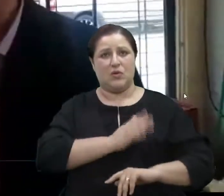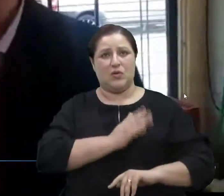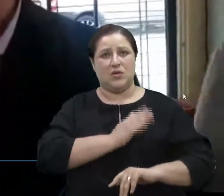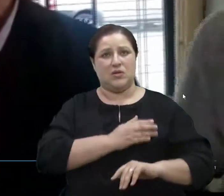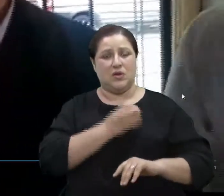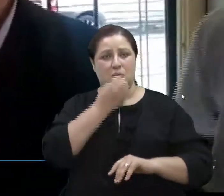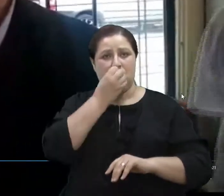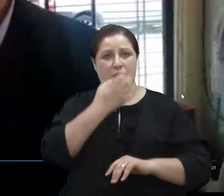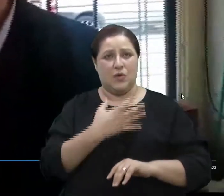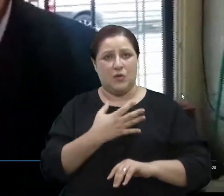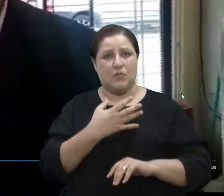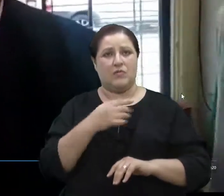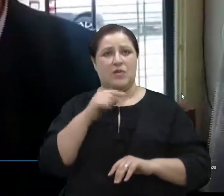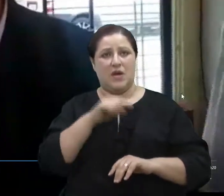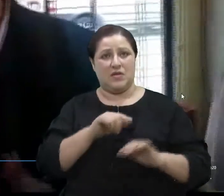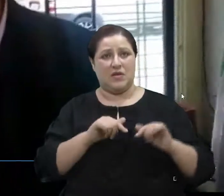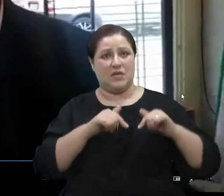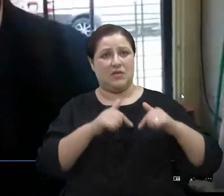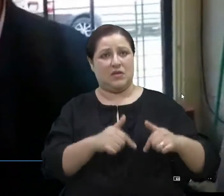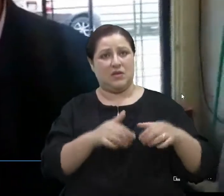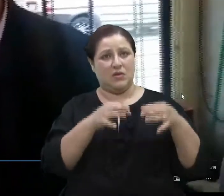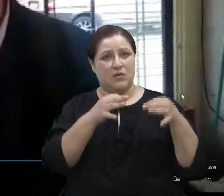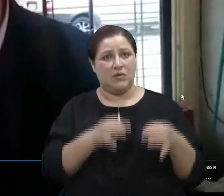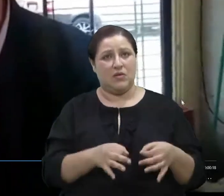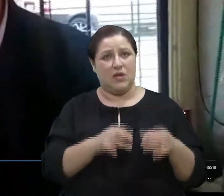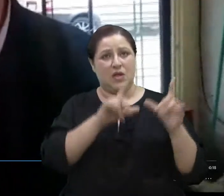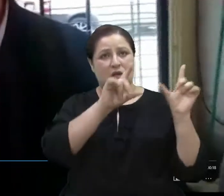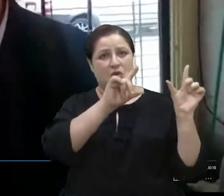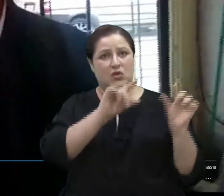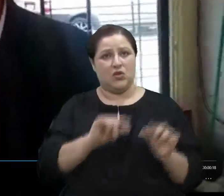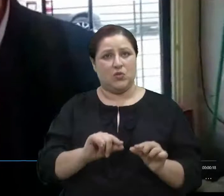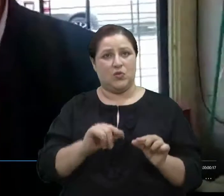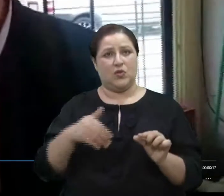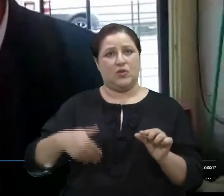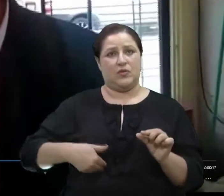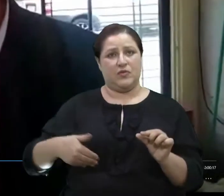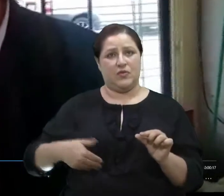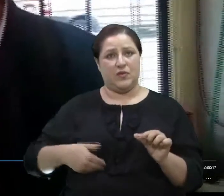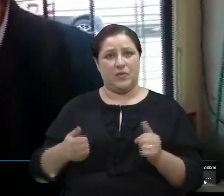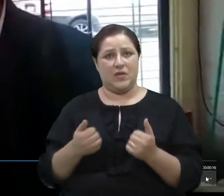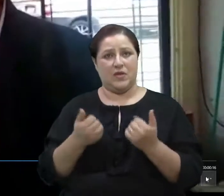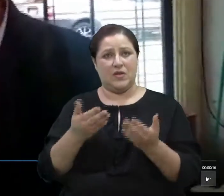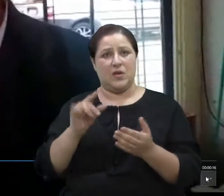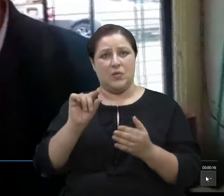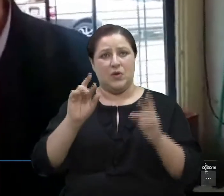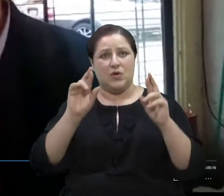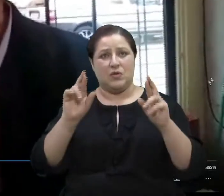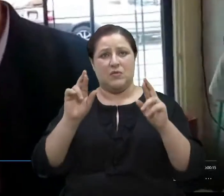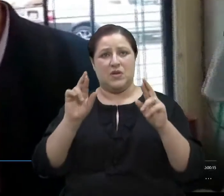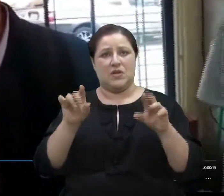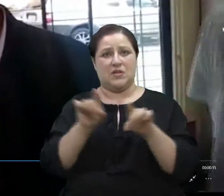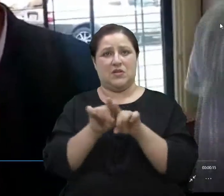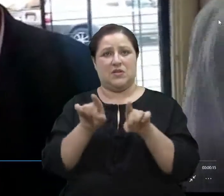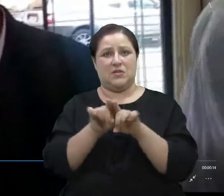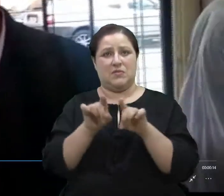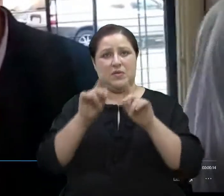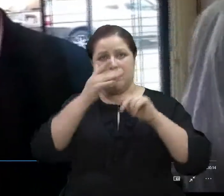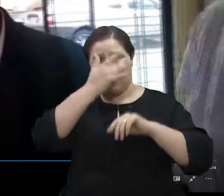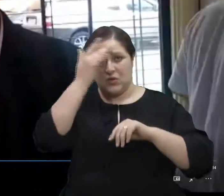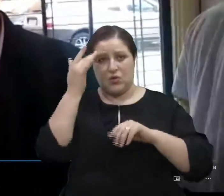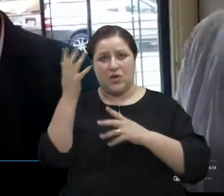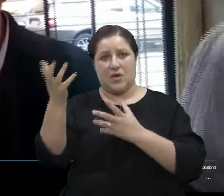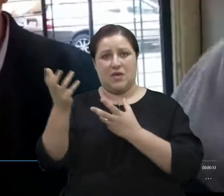E gestos como esse seguramente reduz a fome e leva um pouco de esperança também para as pessoas que